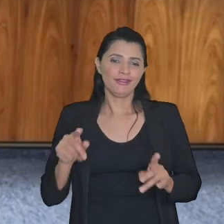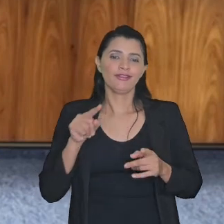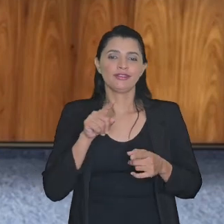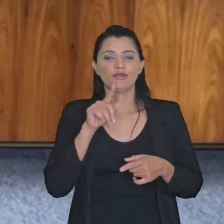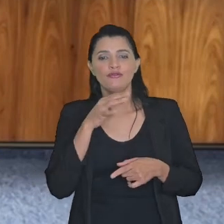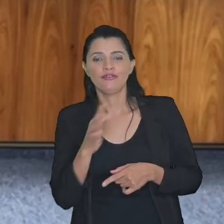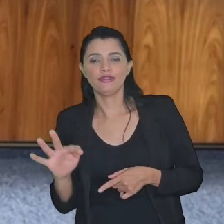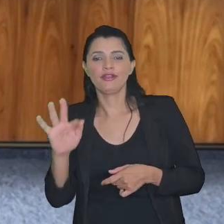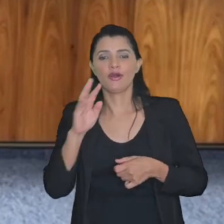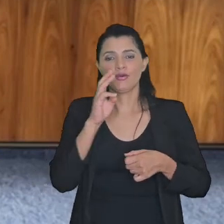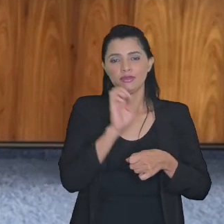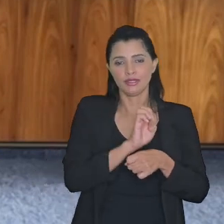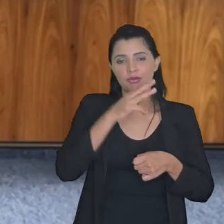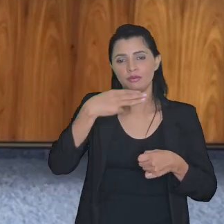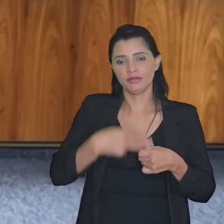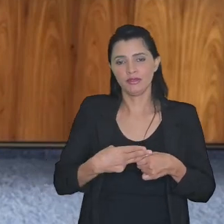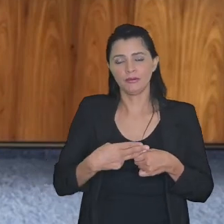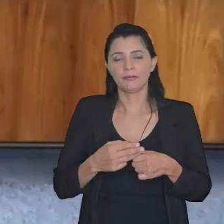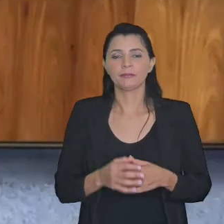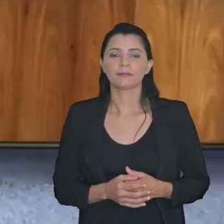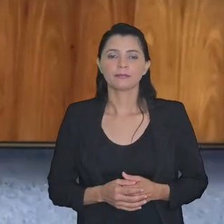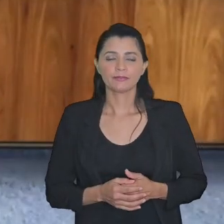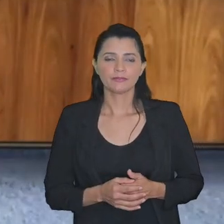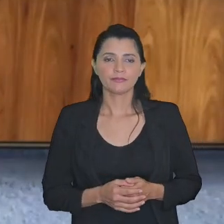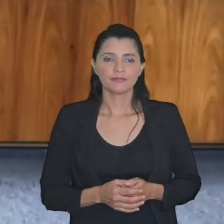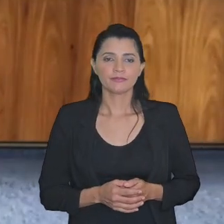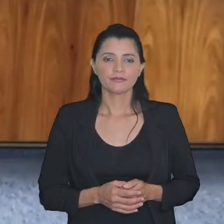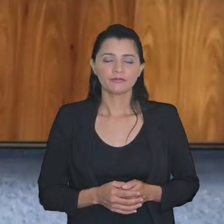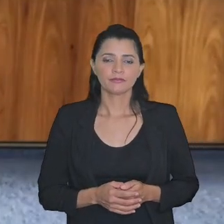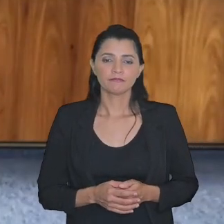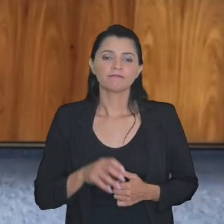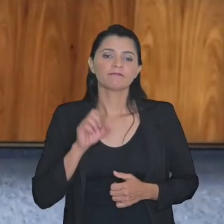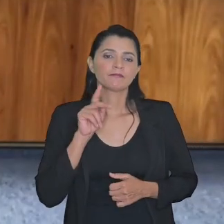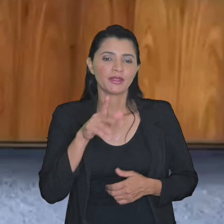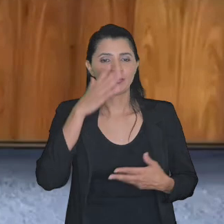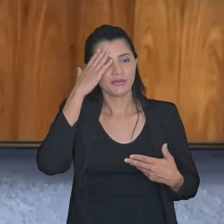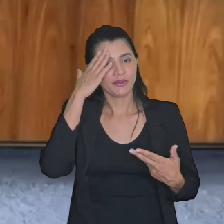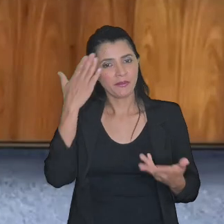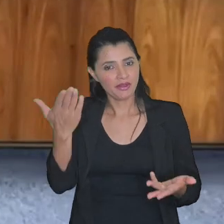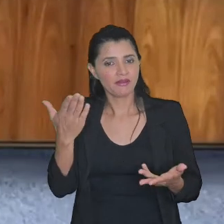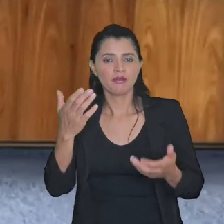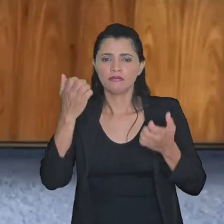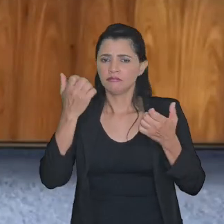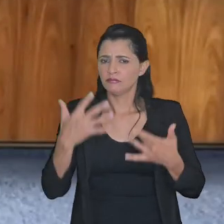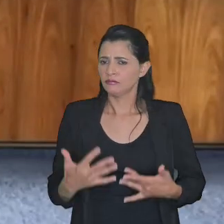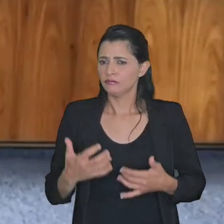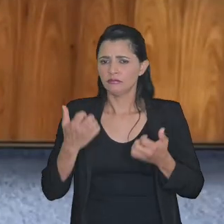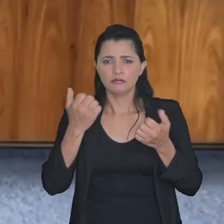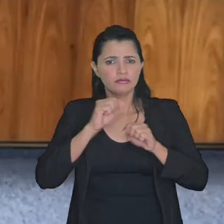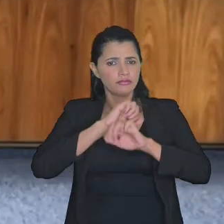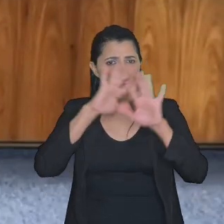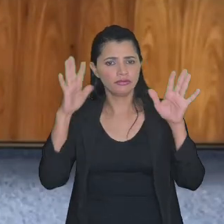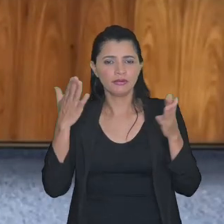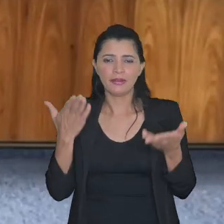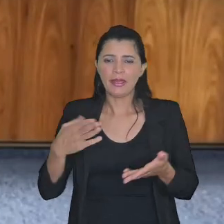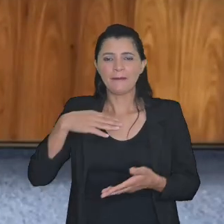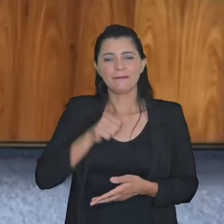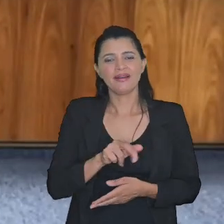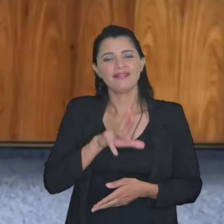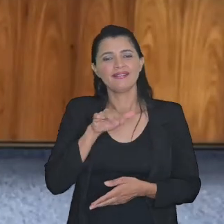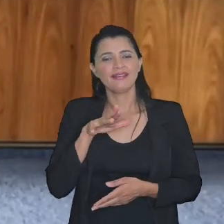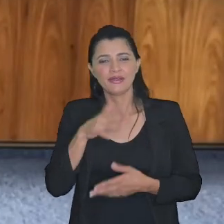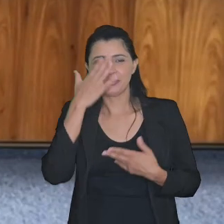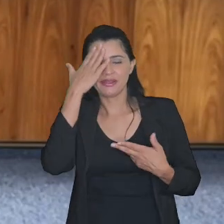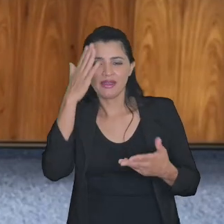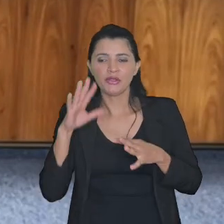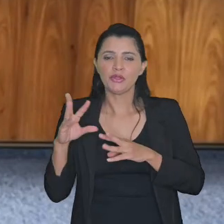precatórios federais para os estaduais e municipais ok muito obrigado muito esclarecedor para Mariana obrigado